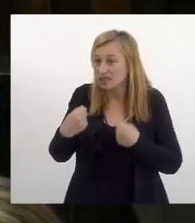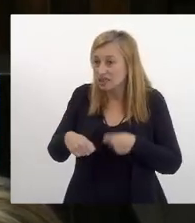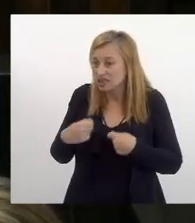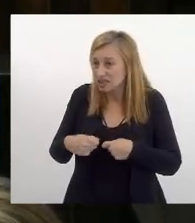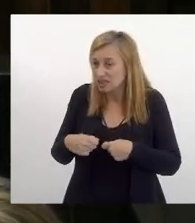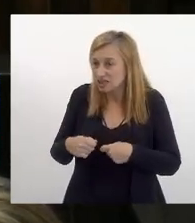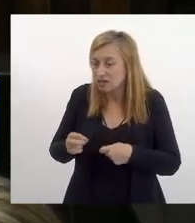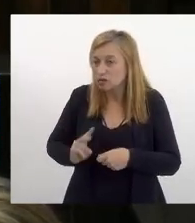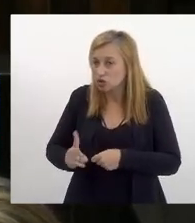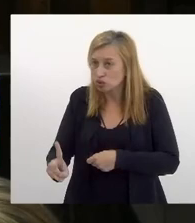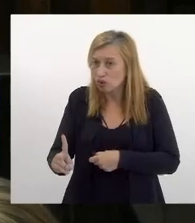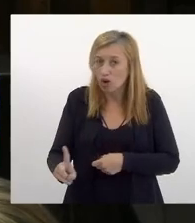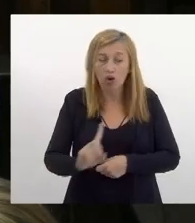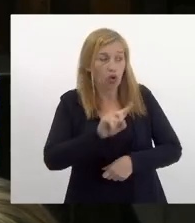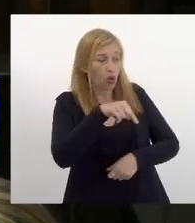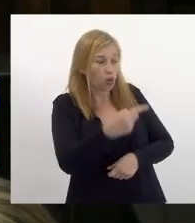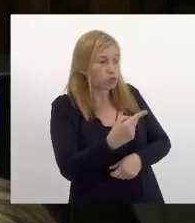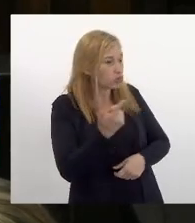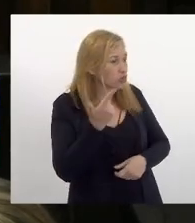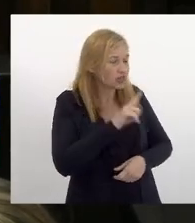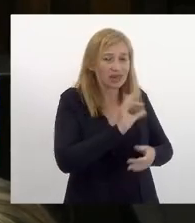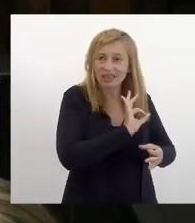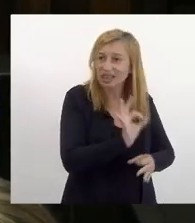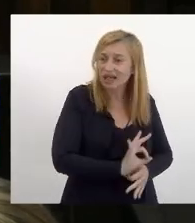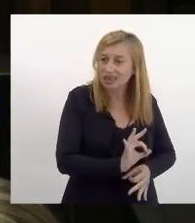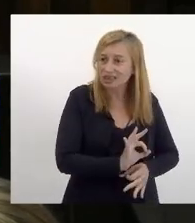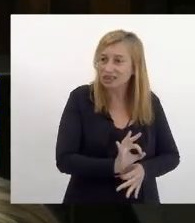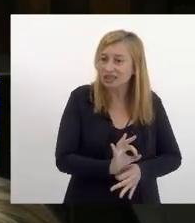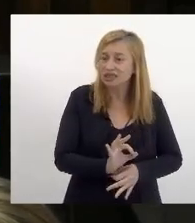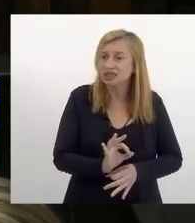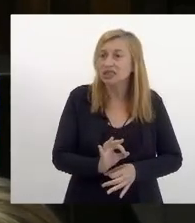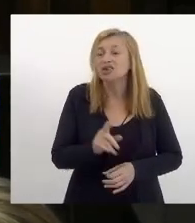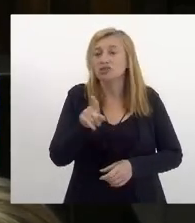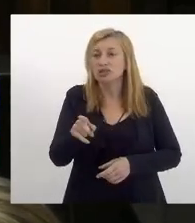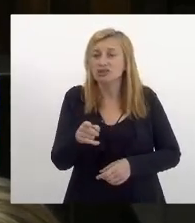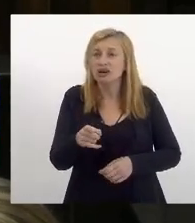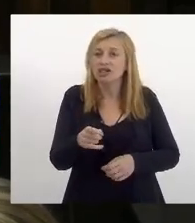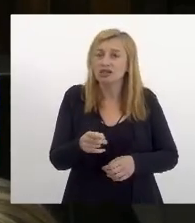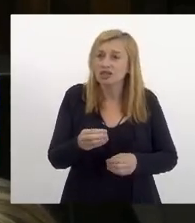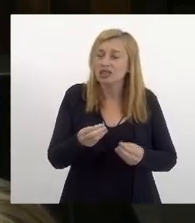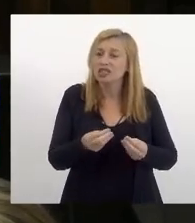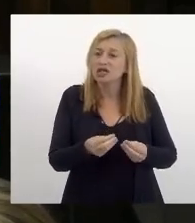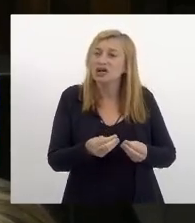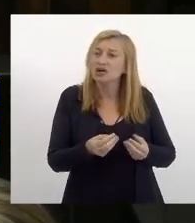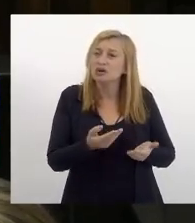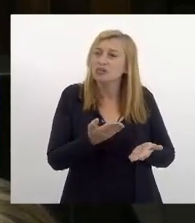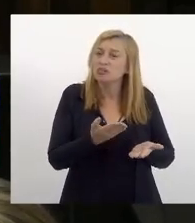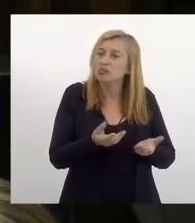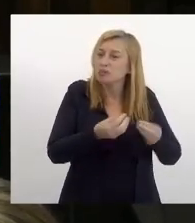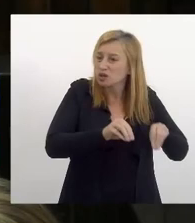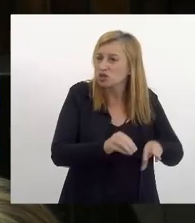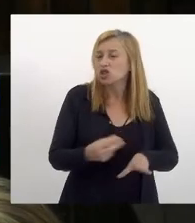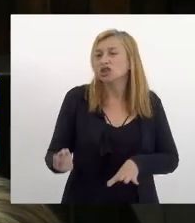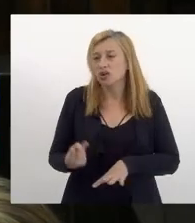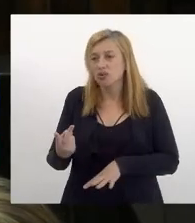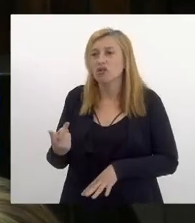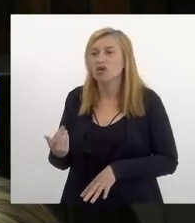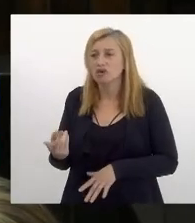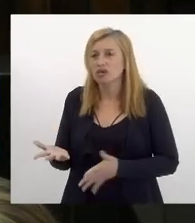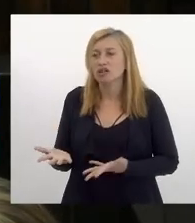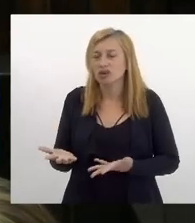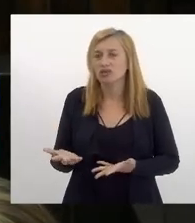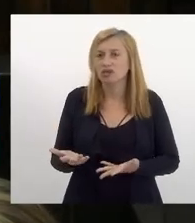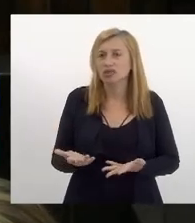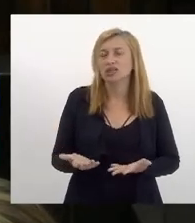concurso que não estão conseguindo outra coisa mas você vai aos poucos precarizando a qualidade do serviço prestado é fundamental valorizar